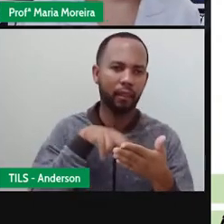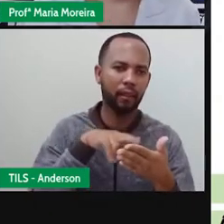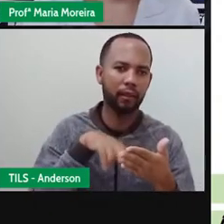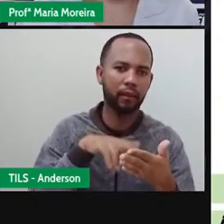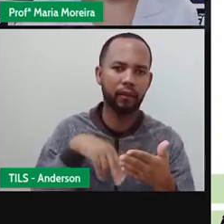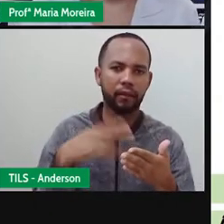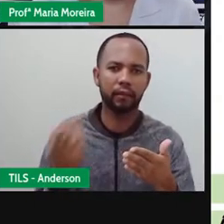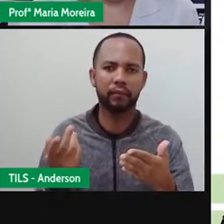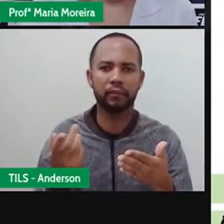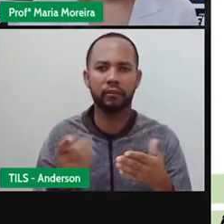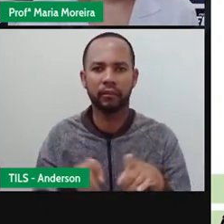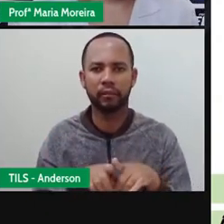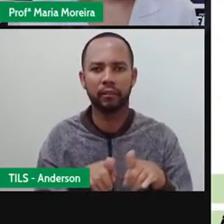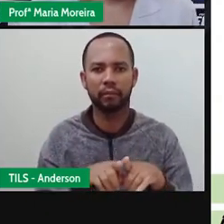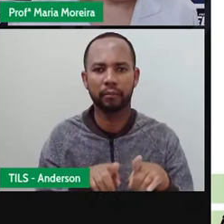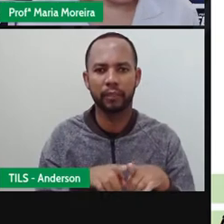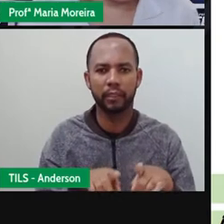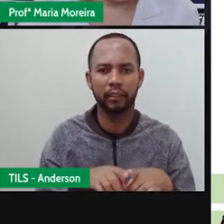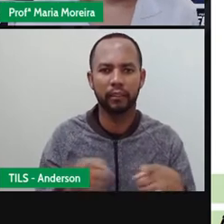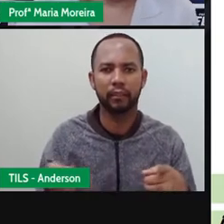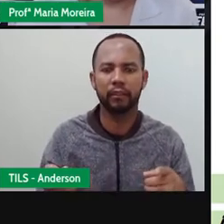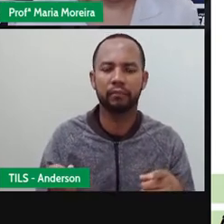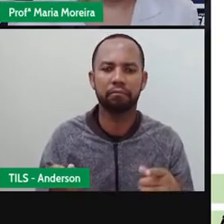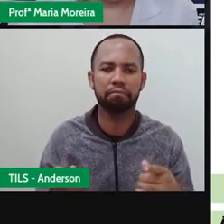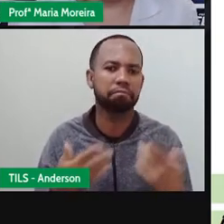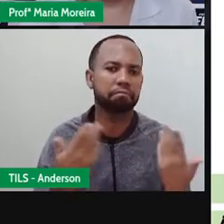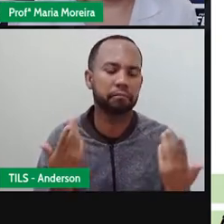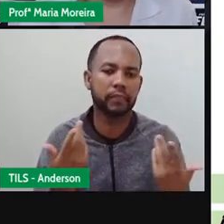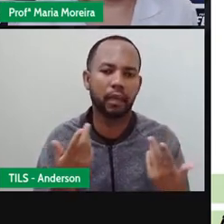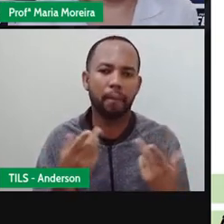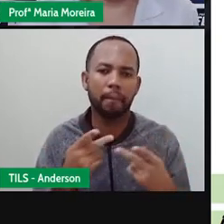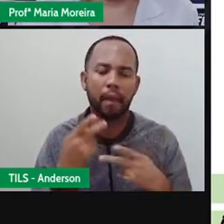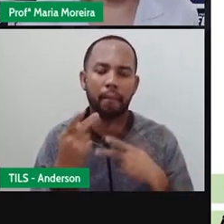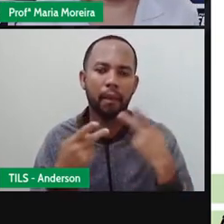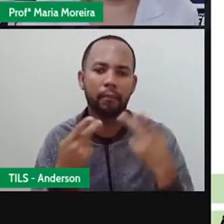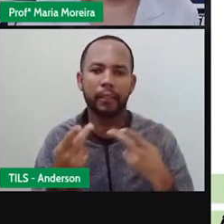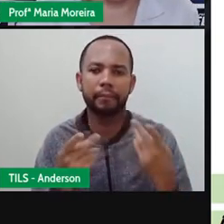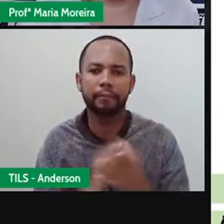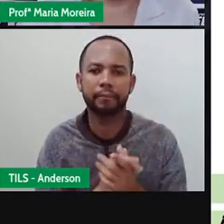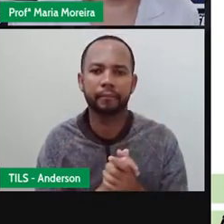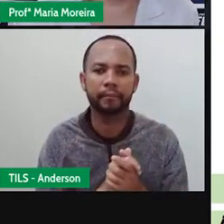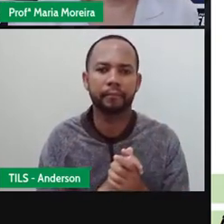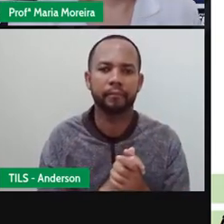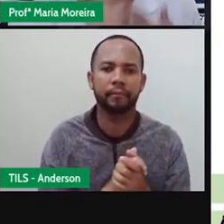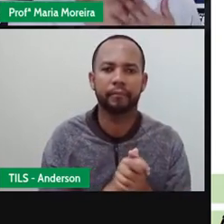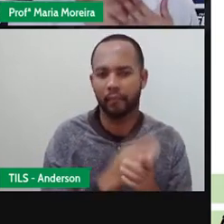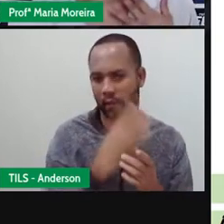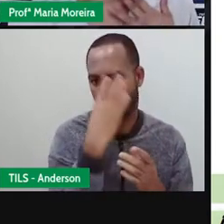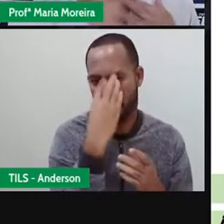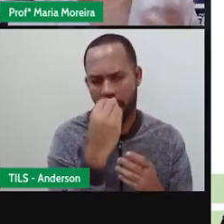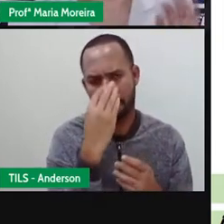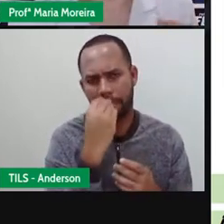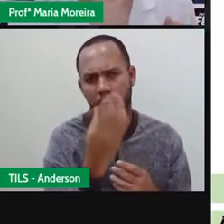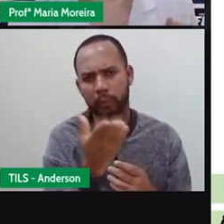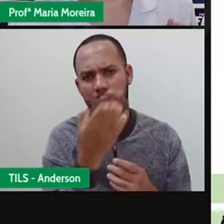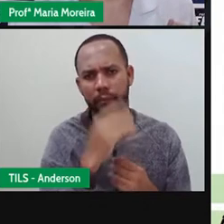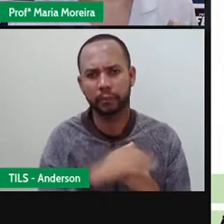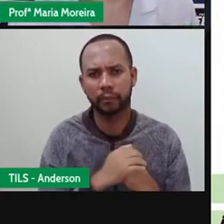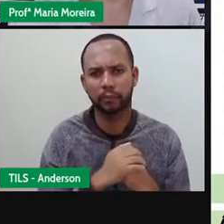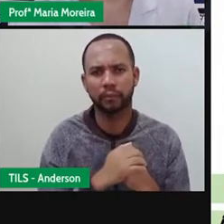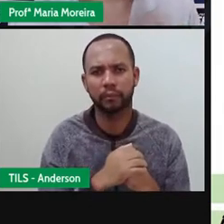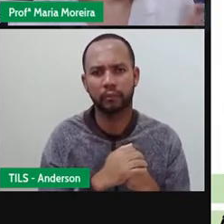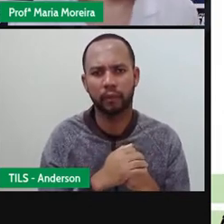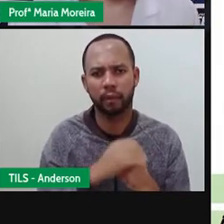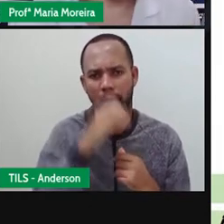ver que leitura é um negócio tão fantástico, que até os animais aí, né? Estão fazendo os porquinhos, a raposa. Bom, isso me lembra